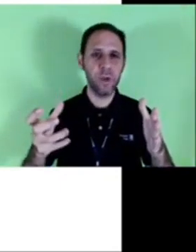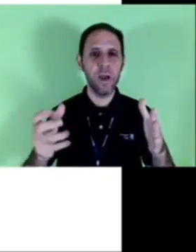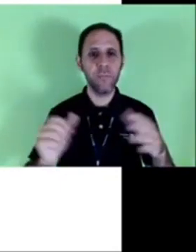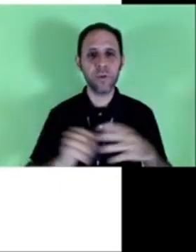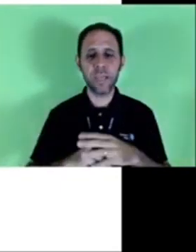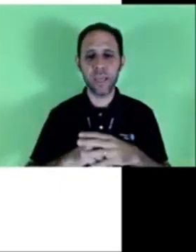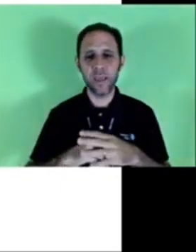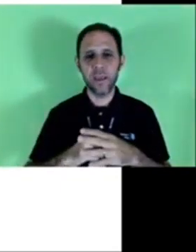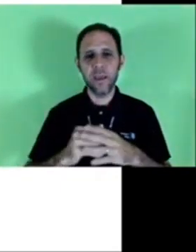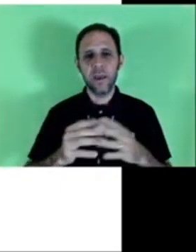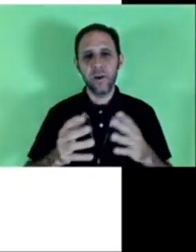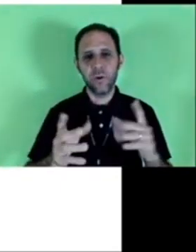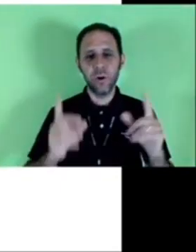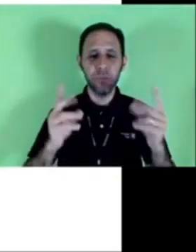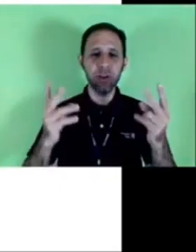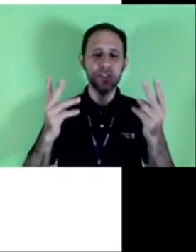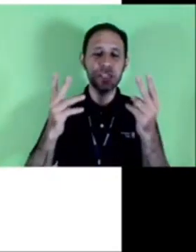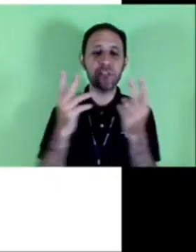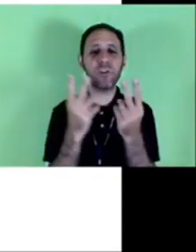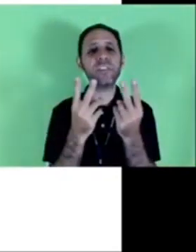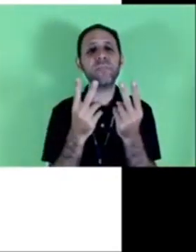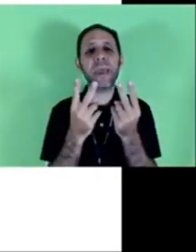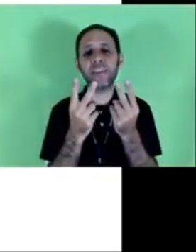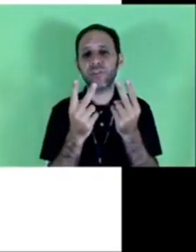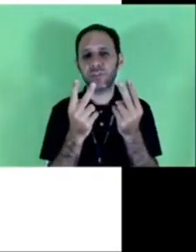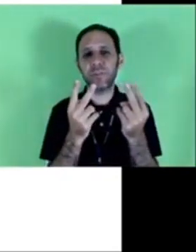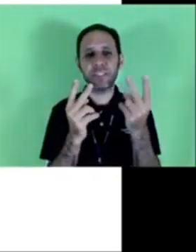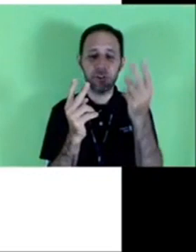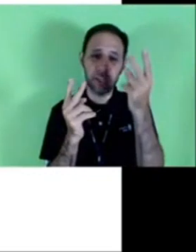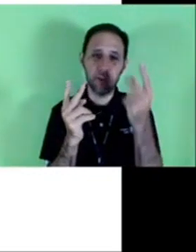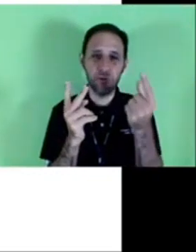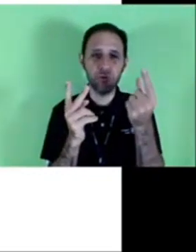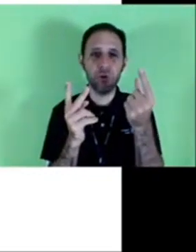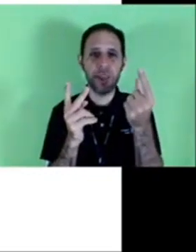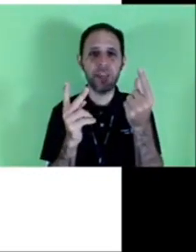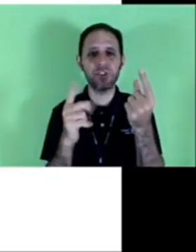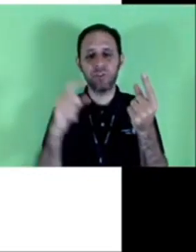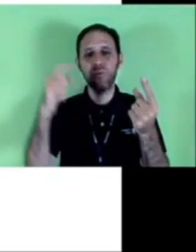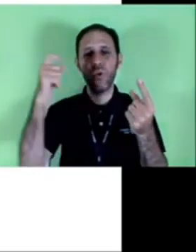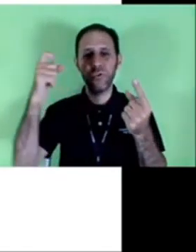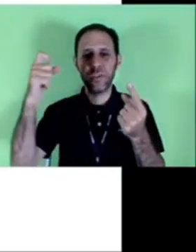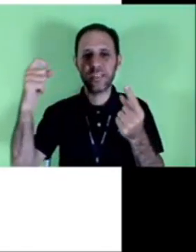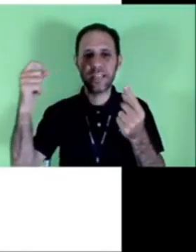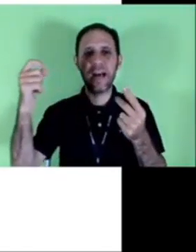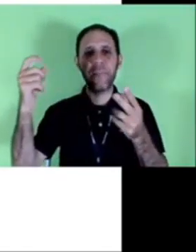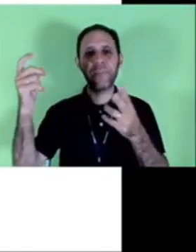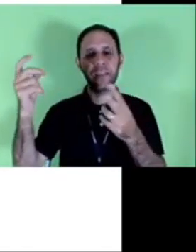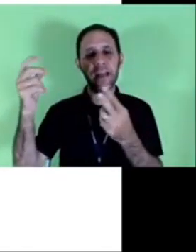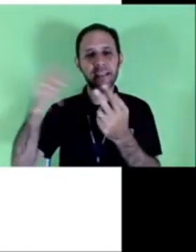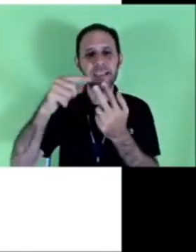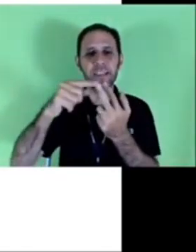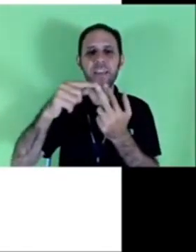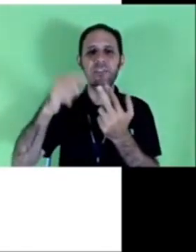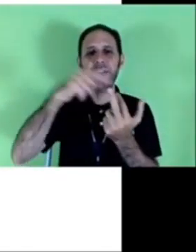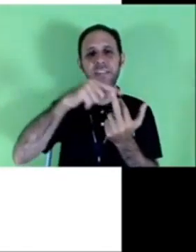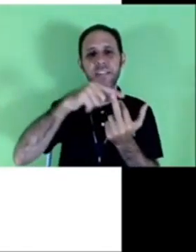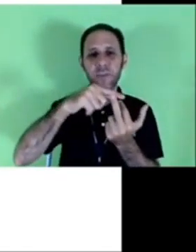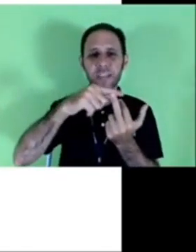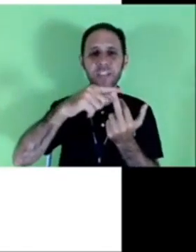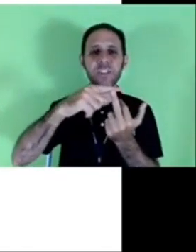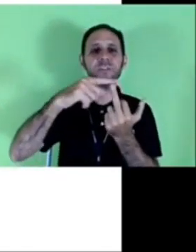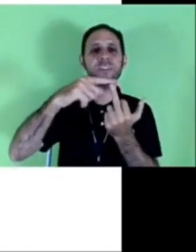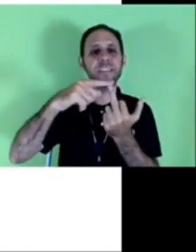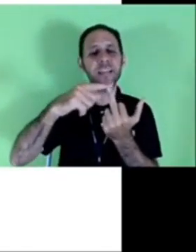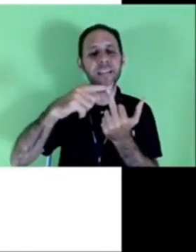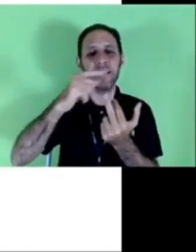momento por que? eu posso ter dois médicos mas se eu tenho um doente o outro que está atendendo que